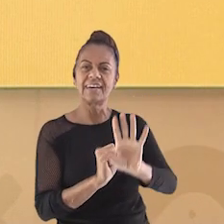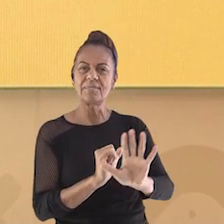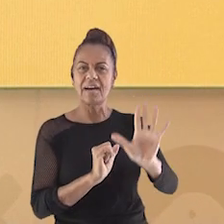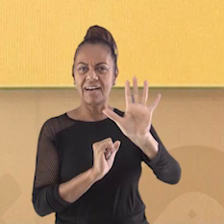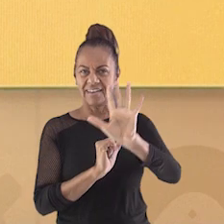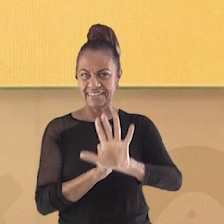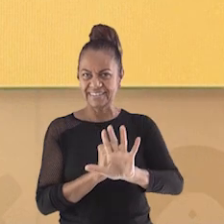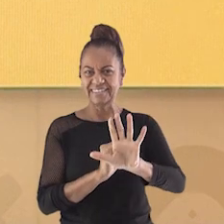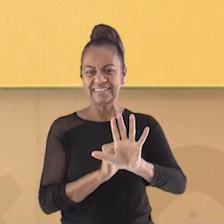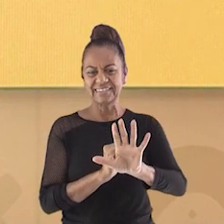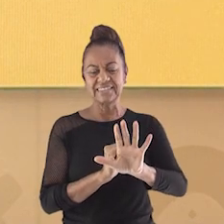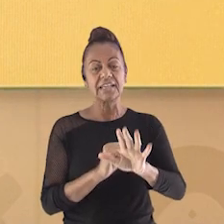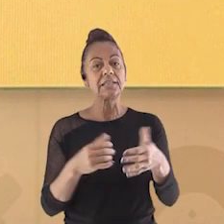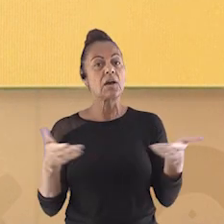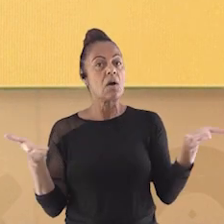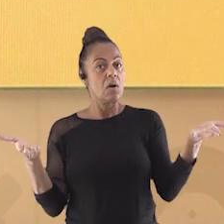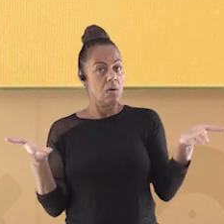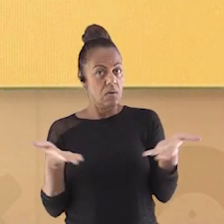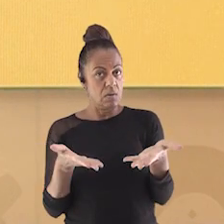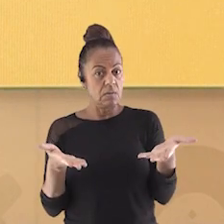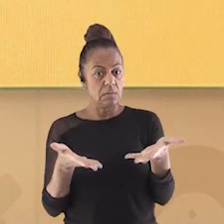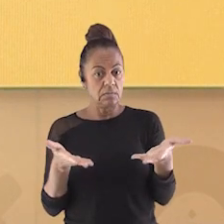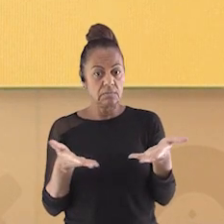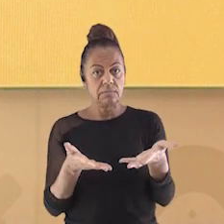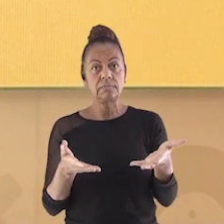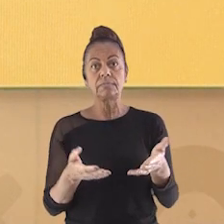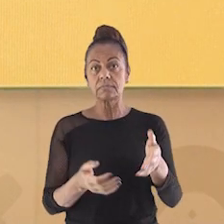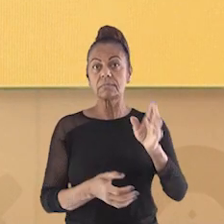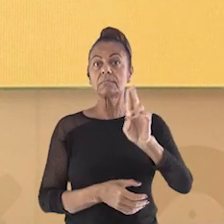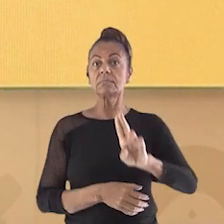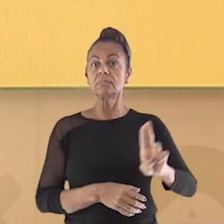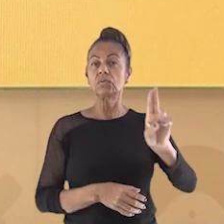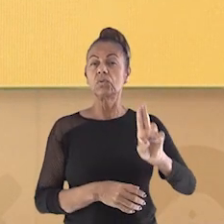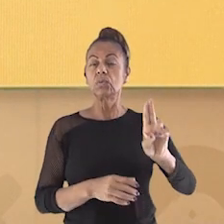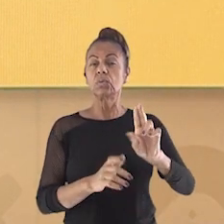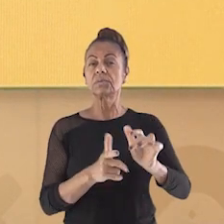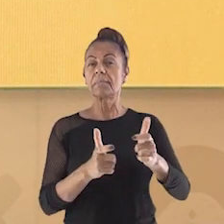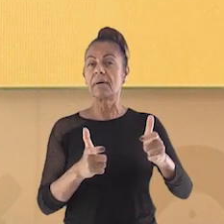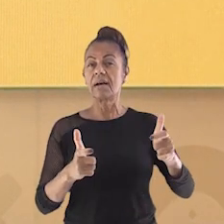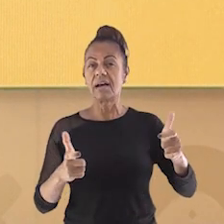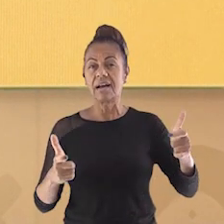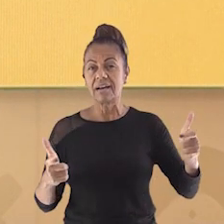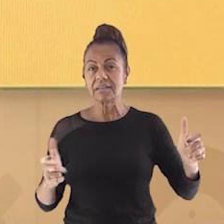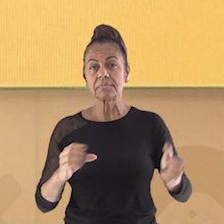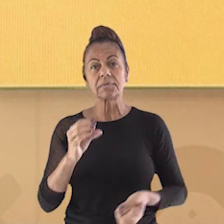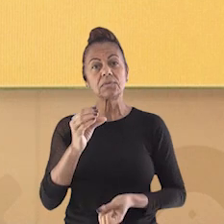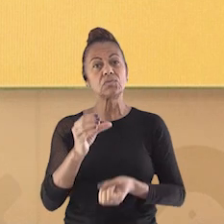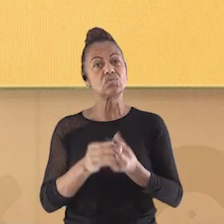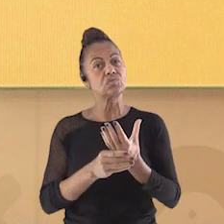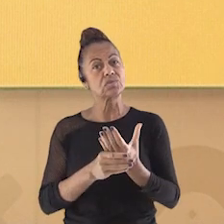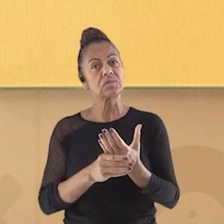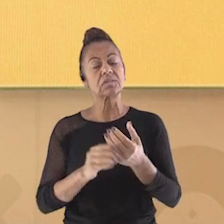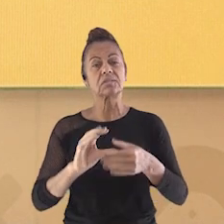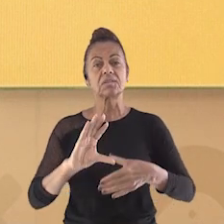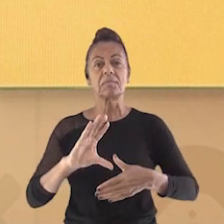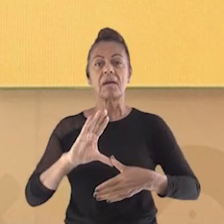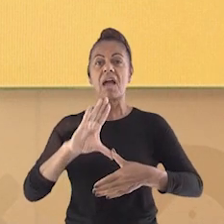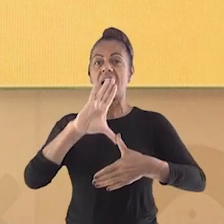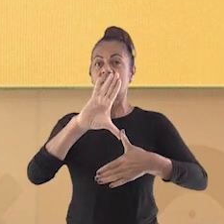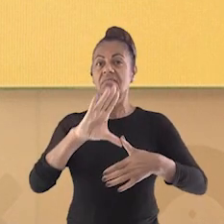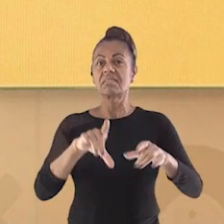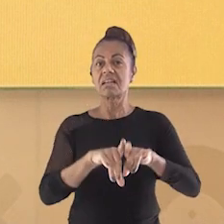Hoje em dia, essas imagens de satélite são as mais utilizadas para a construção de mapas e também a